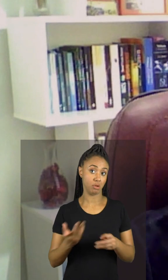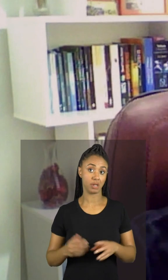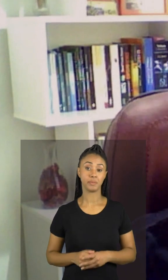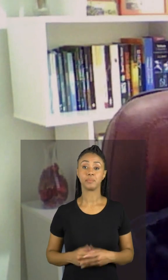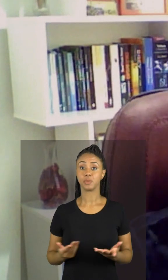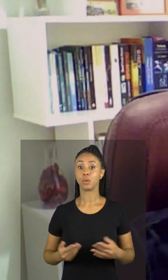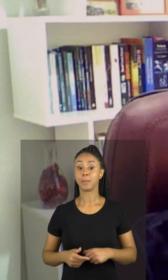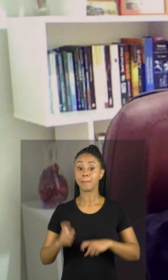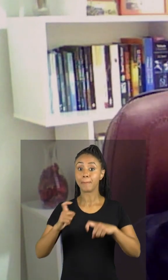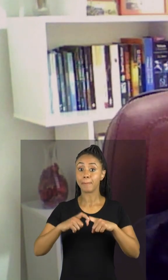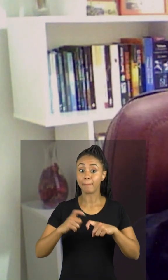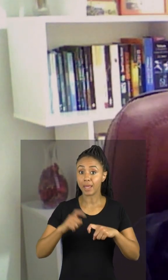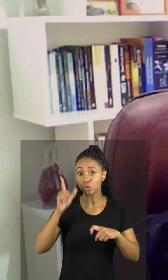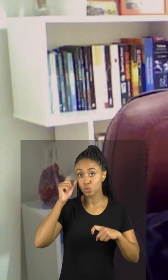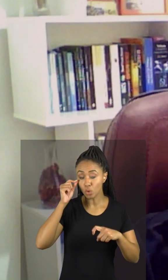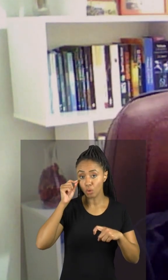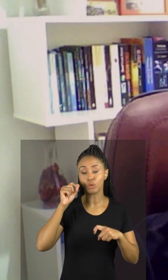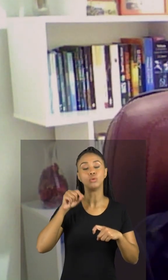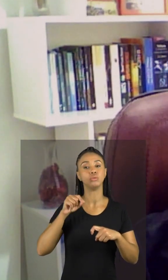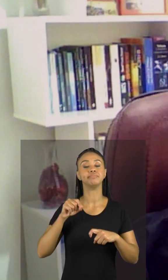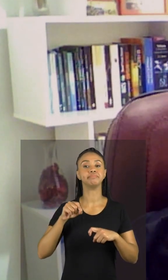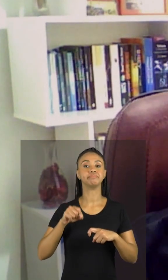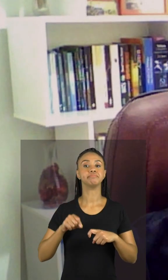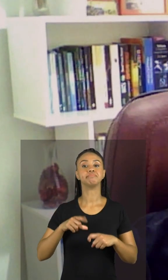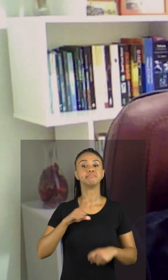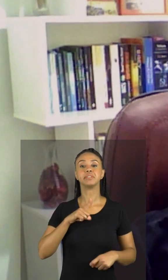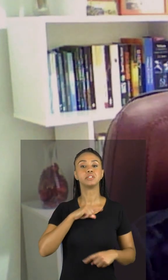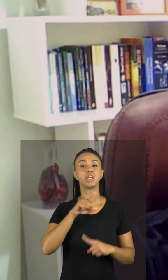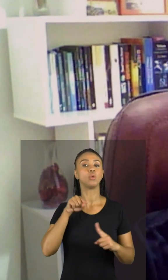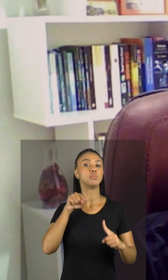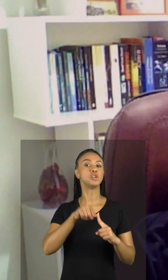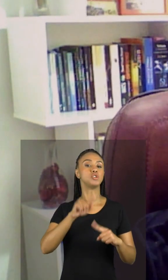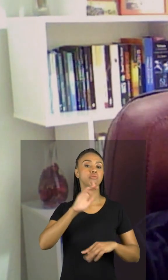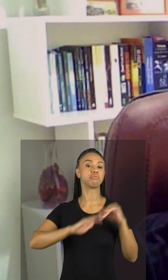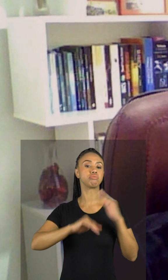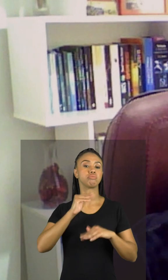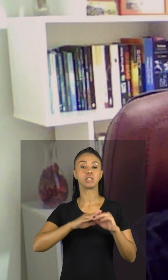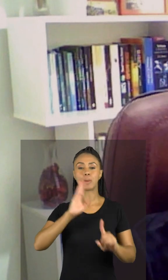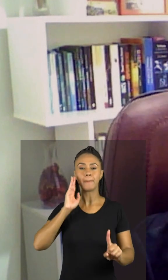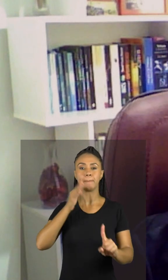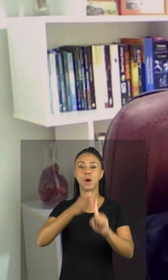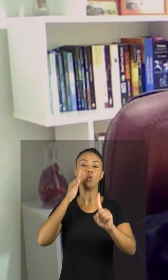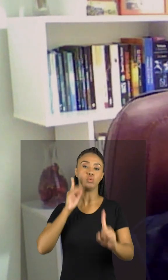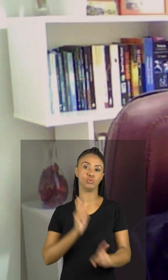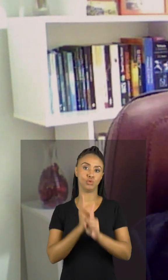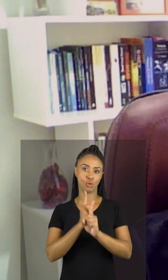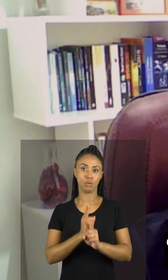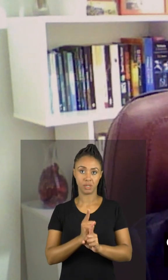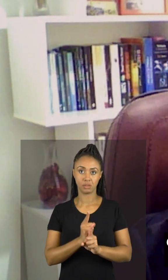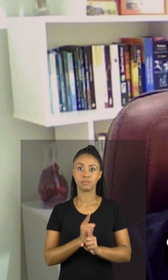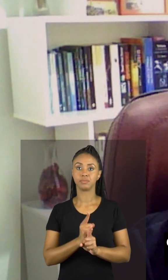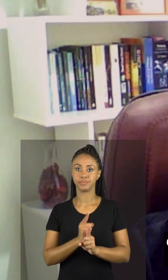Então, o médico do sono tem essa habilidade de ir diretamente na causa da falta de sono